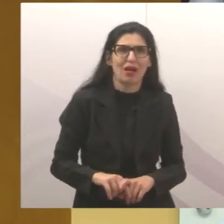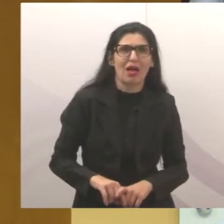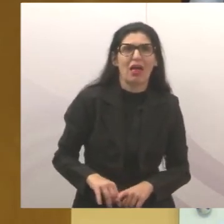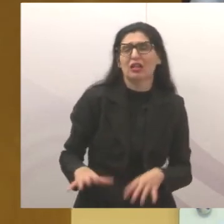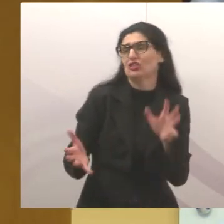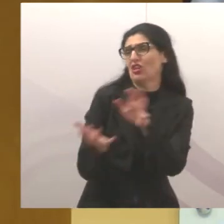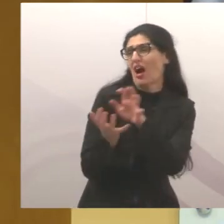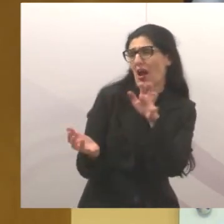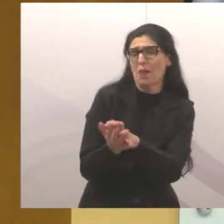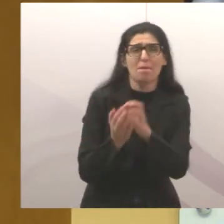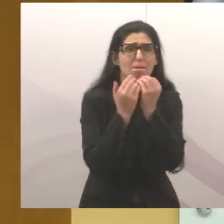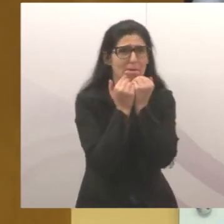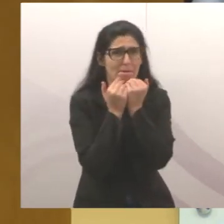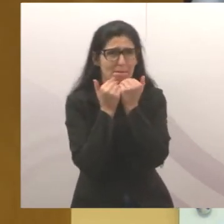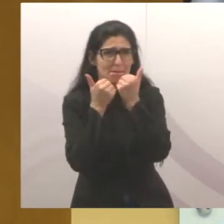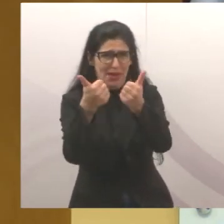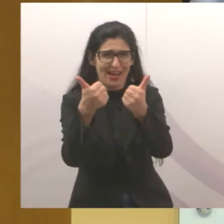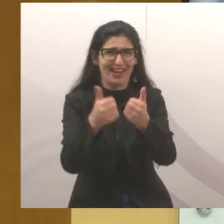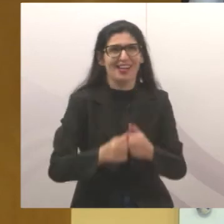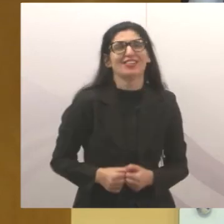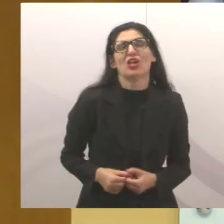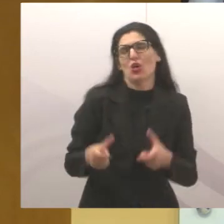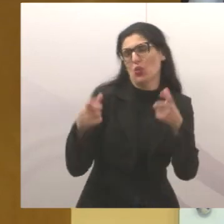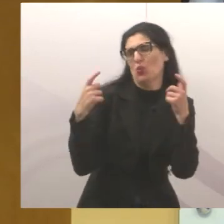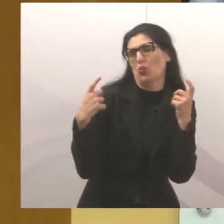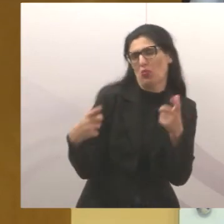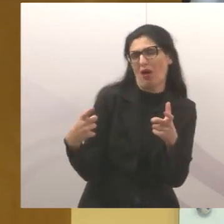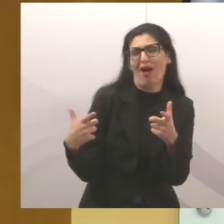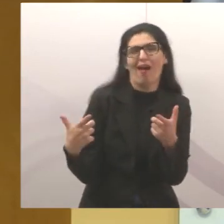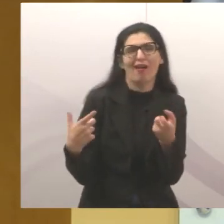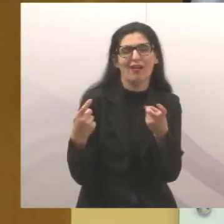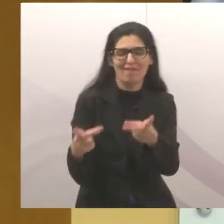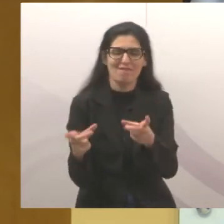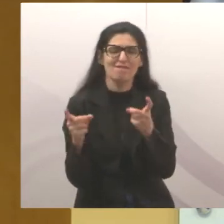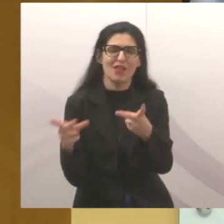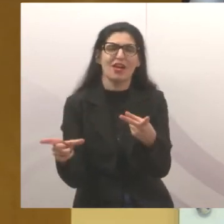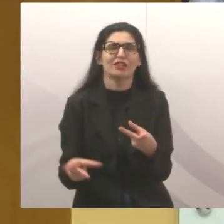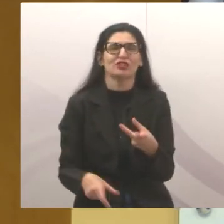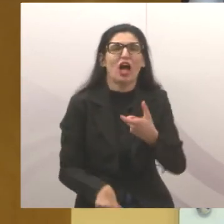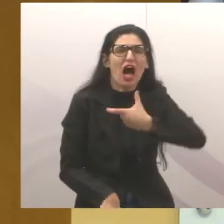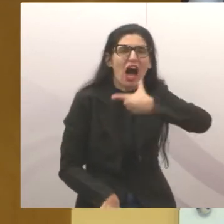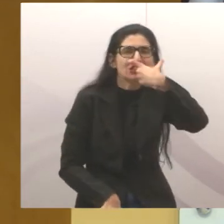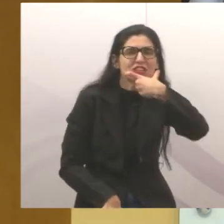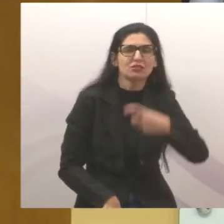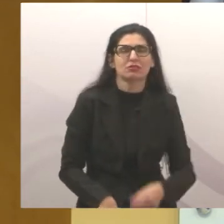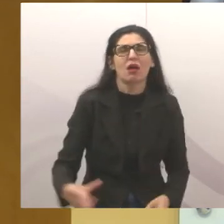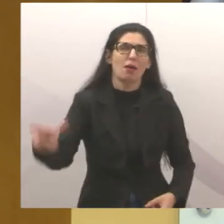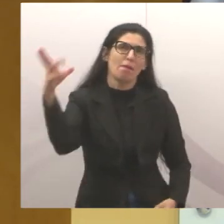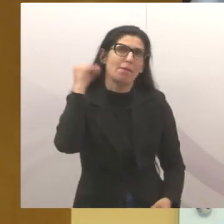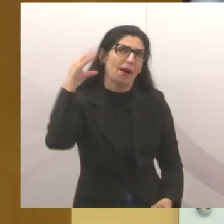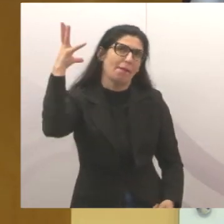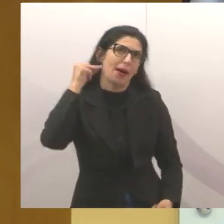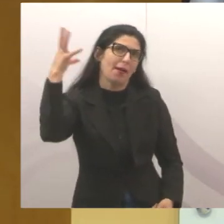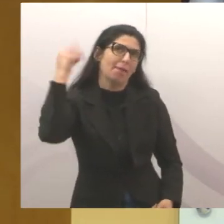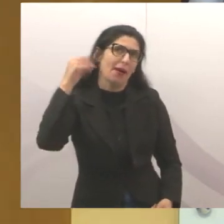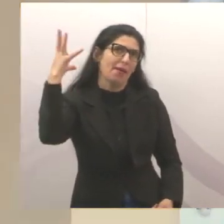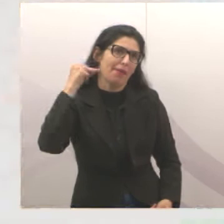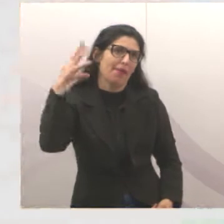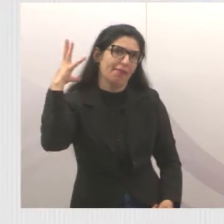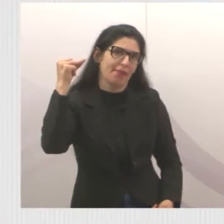Jacareí está muito bem, terra do biscoito. Começa aquele pá, pá, pá. Faça de,